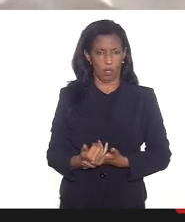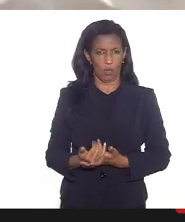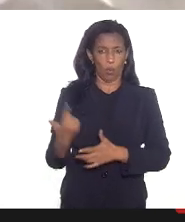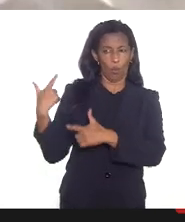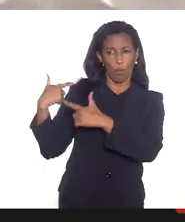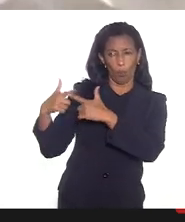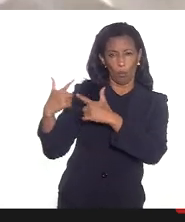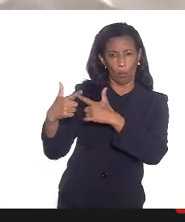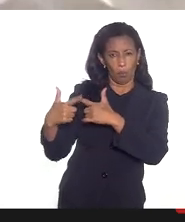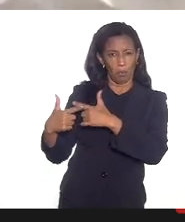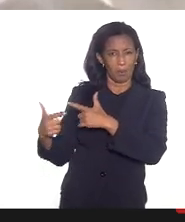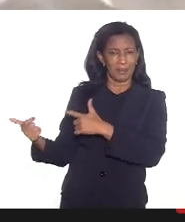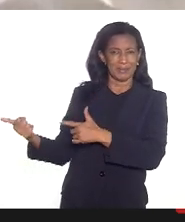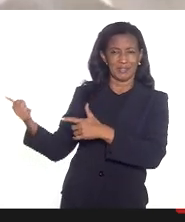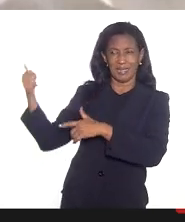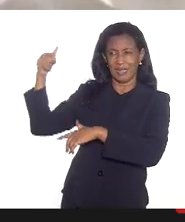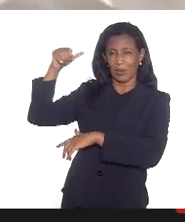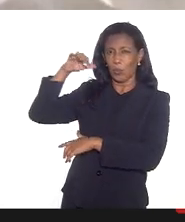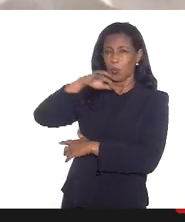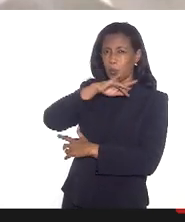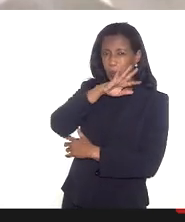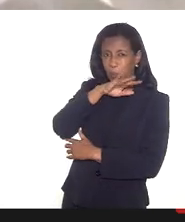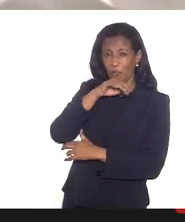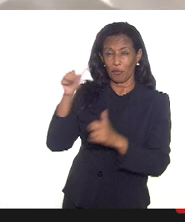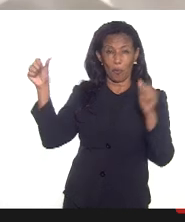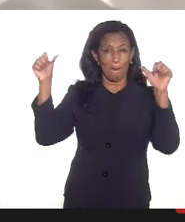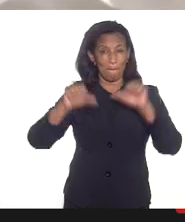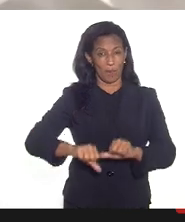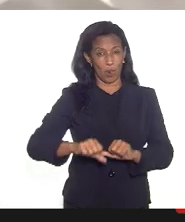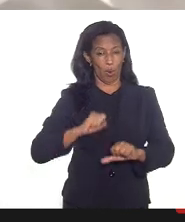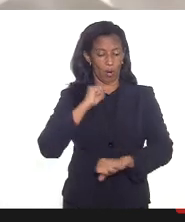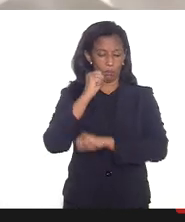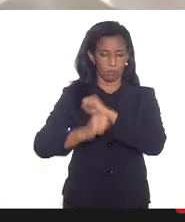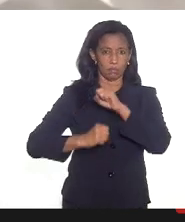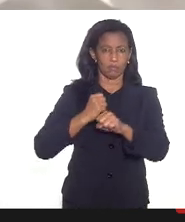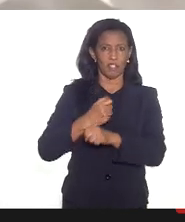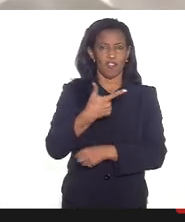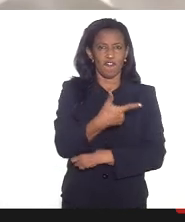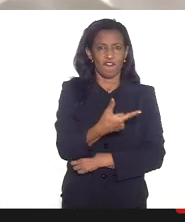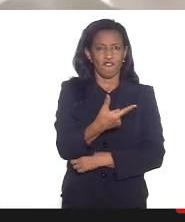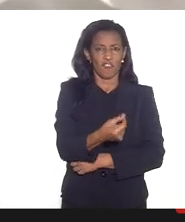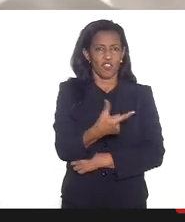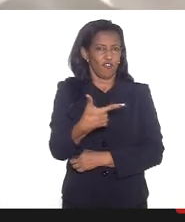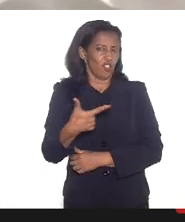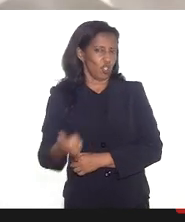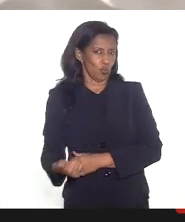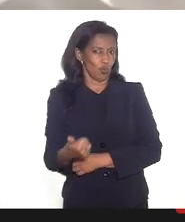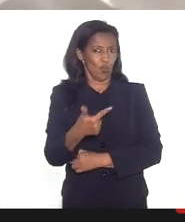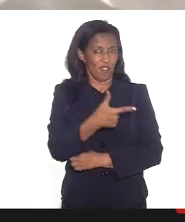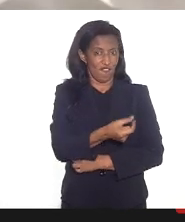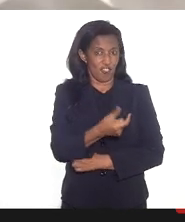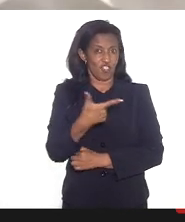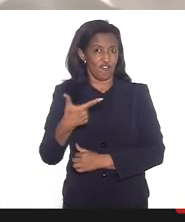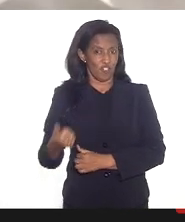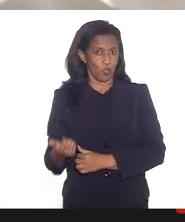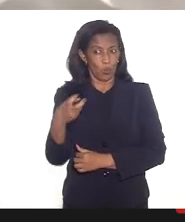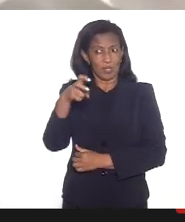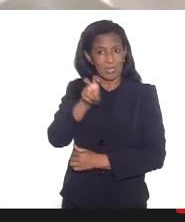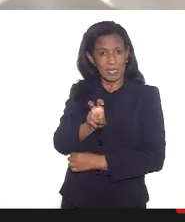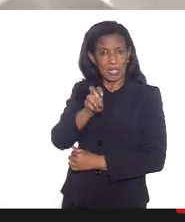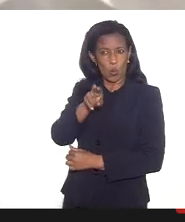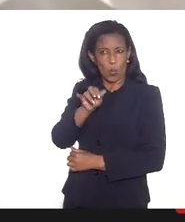era grave ficou um pouco pior em 2021 porque em 2021 dos 5